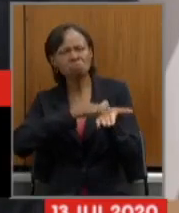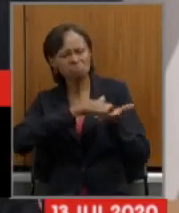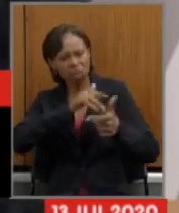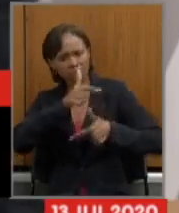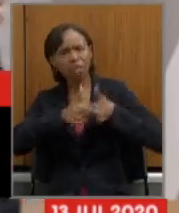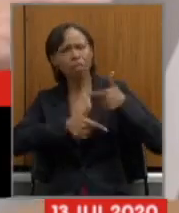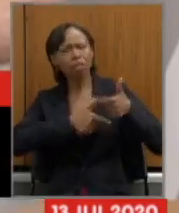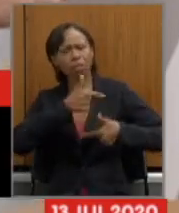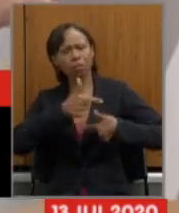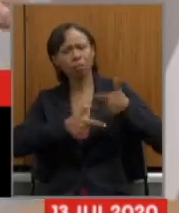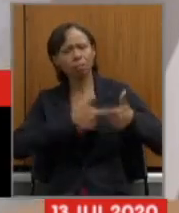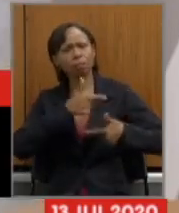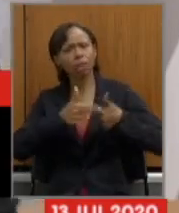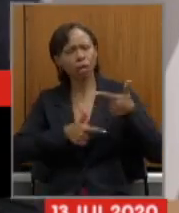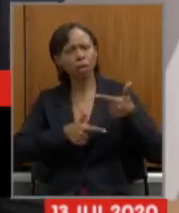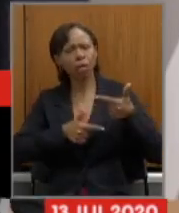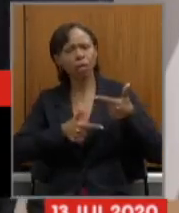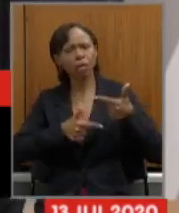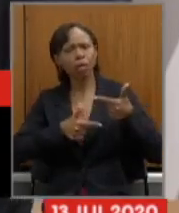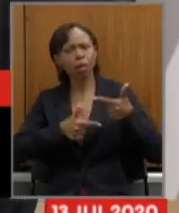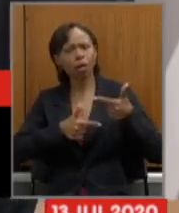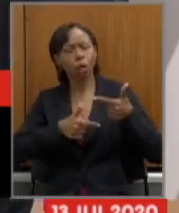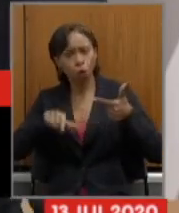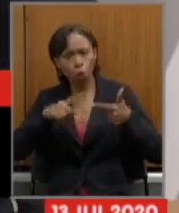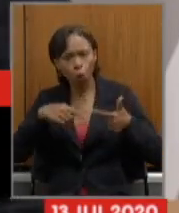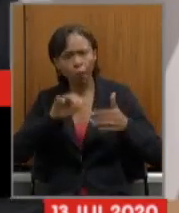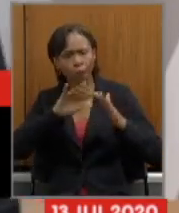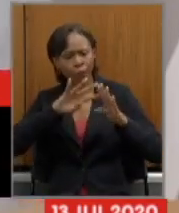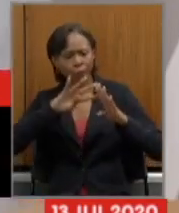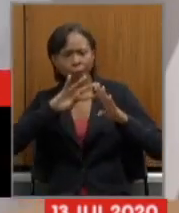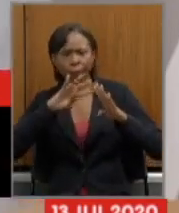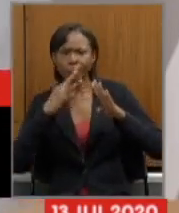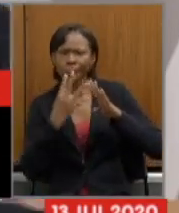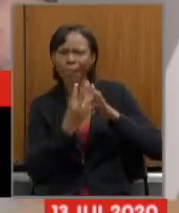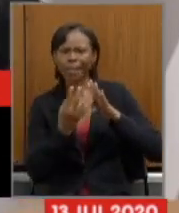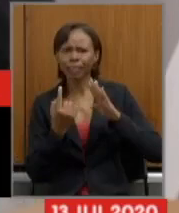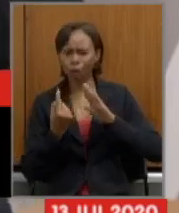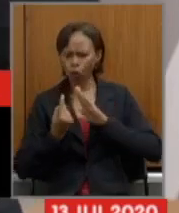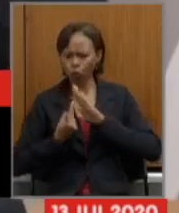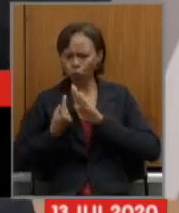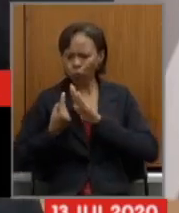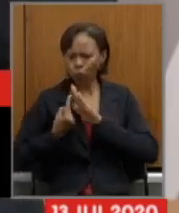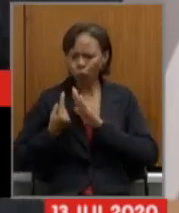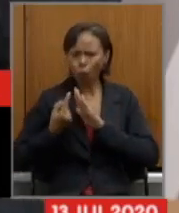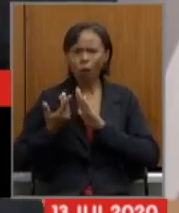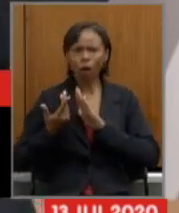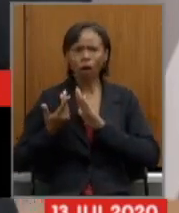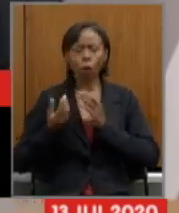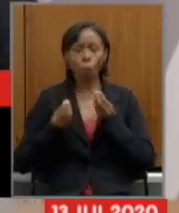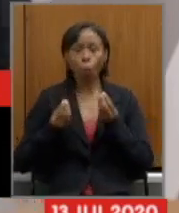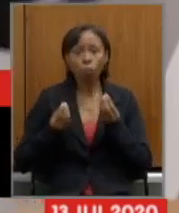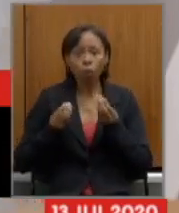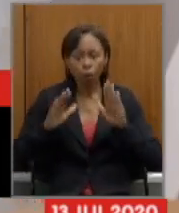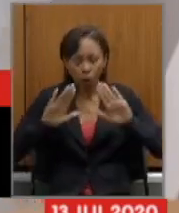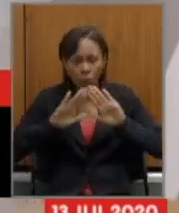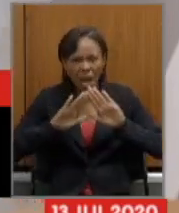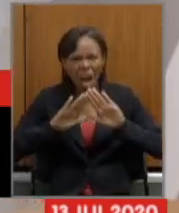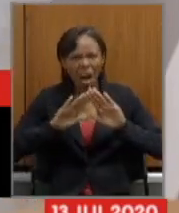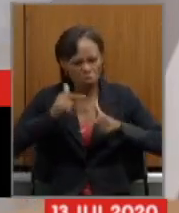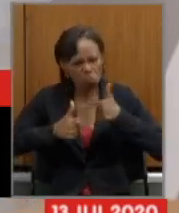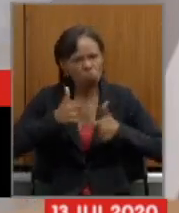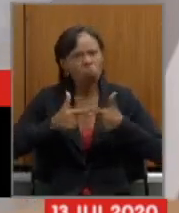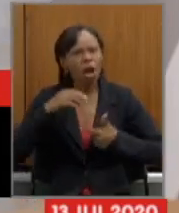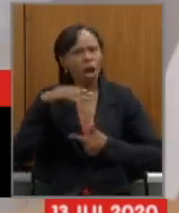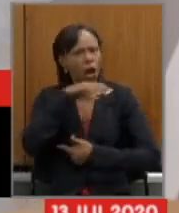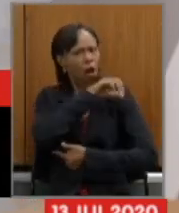depois que entramos em quarentena em isolamento social a rapidez com que a Assembleia se mobilizou e aí fica